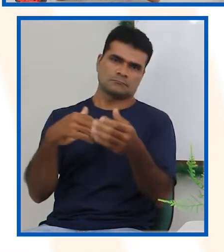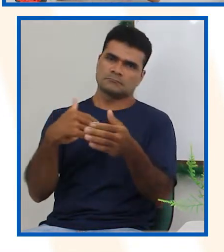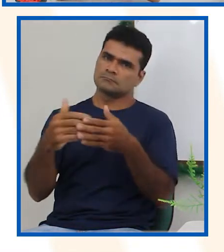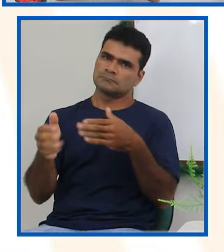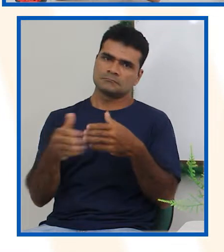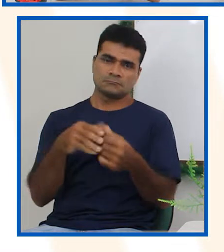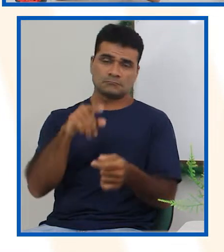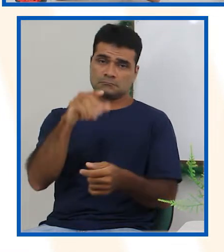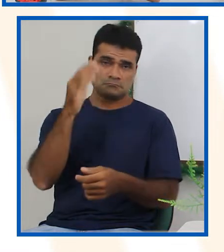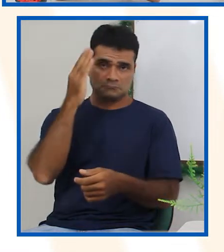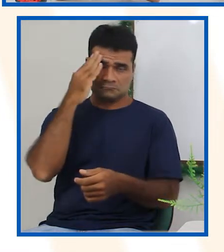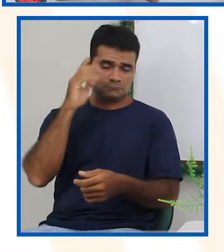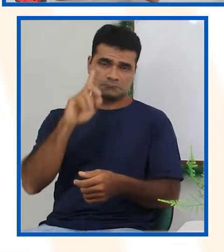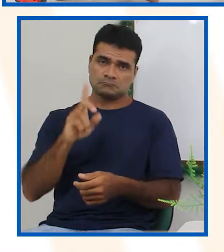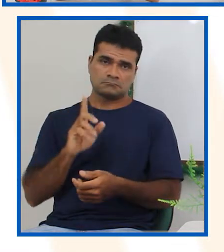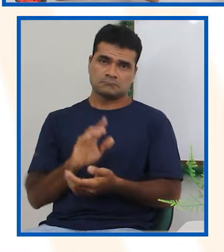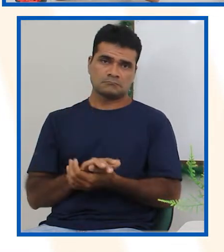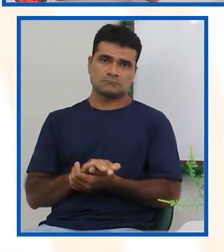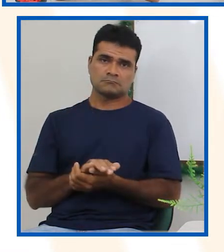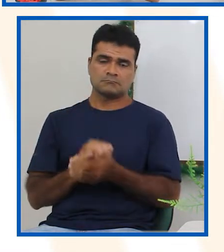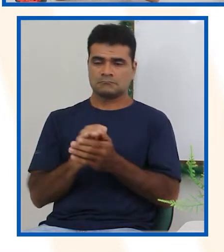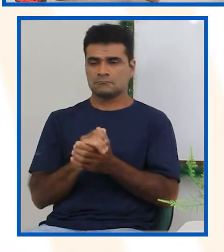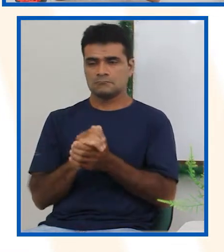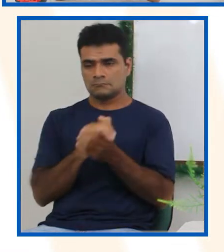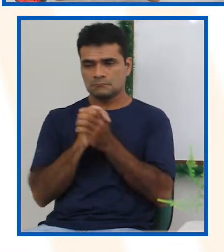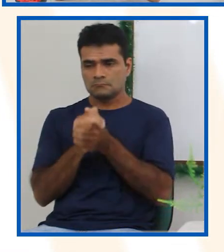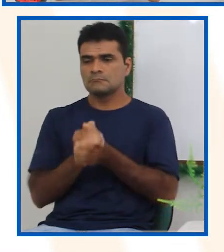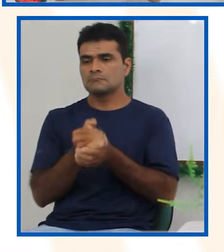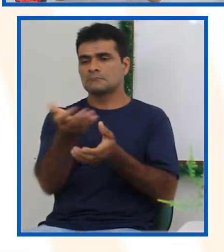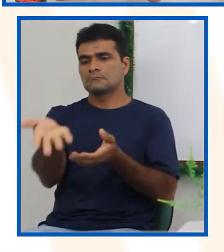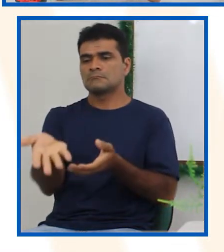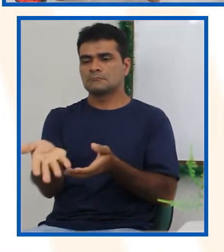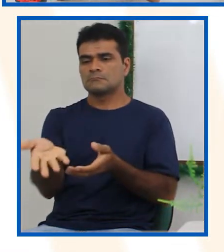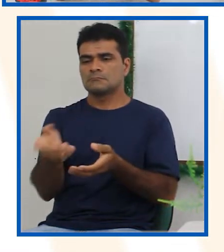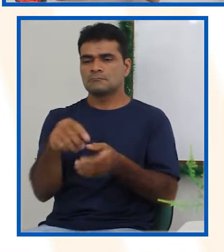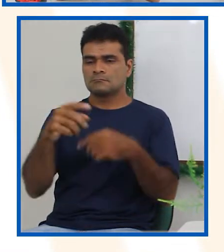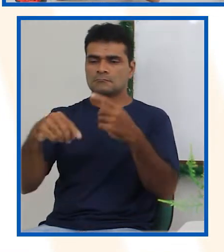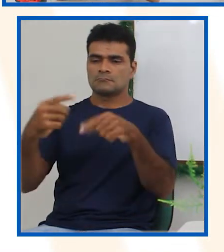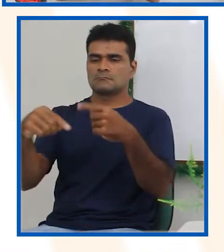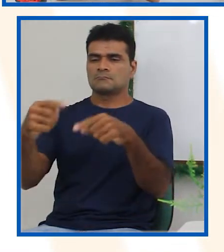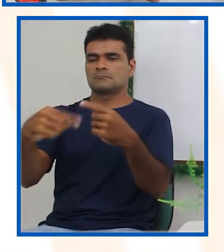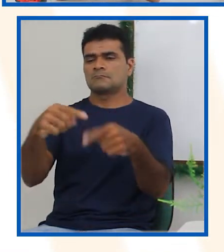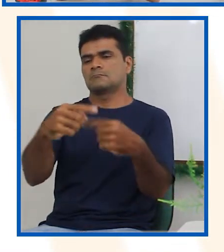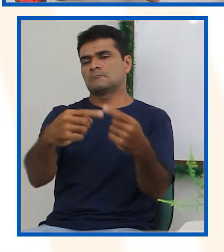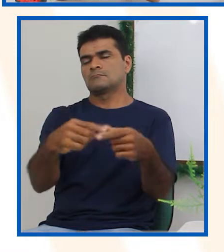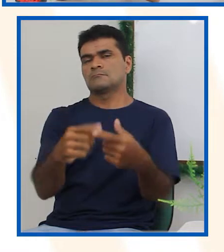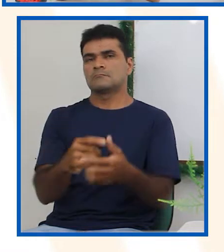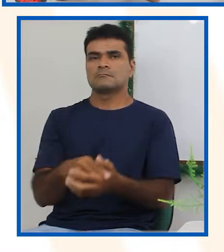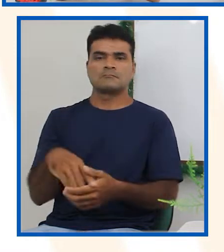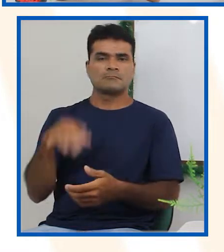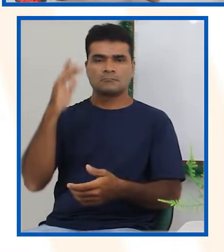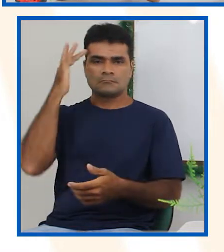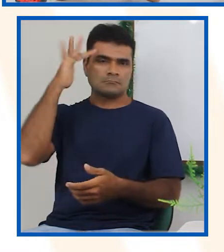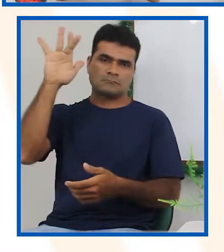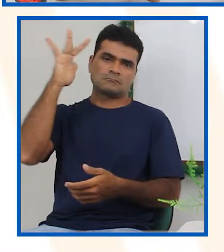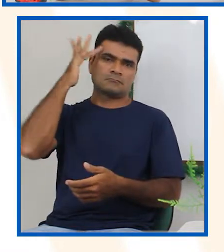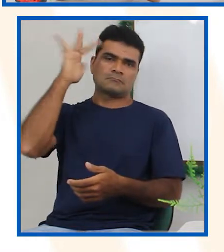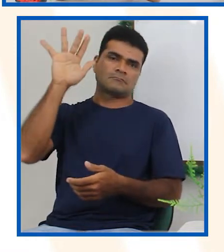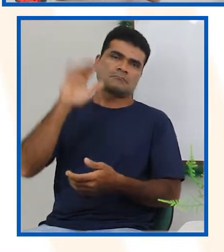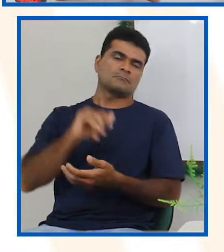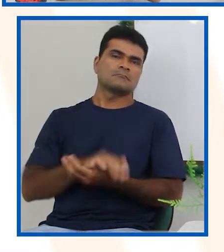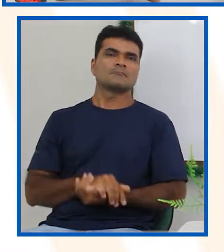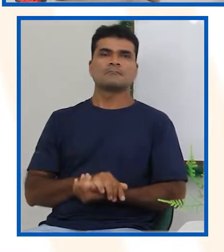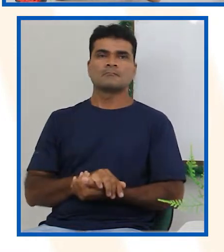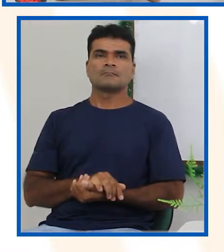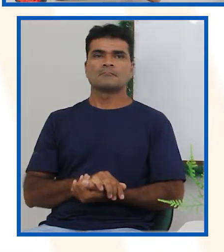mas sabe qual é o interesse dos eventos aleatórios? Por exemplo, essas coisas que a gente não consegue mensurar, é que